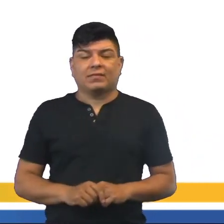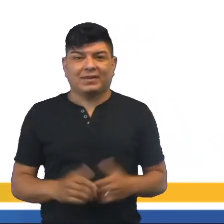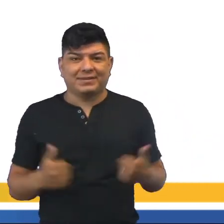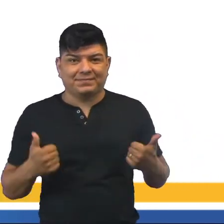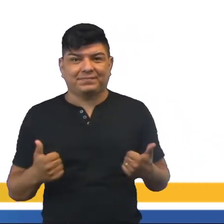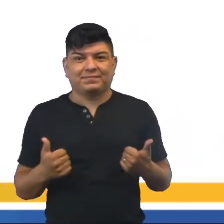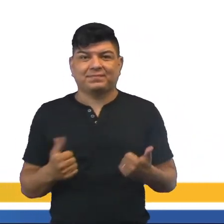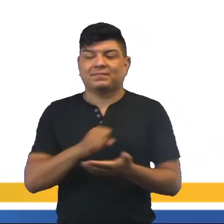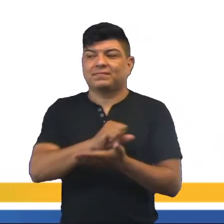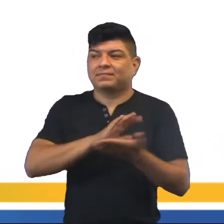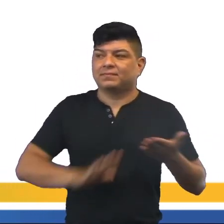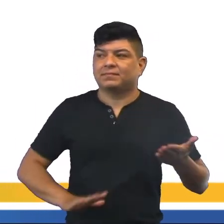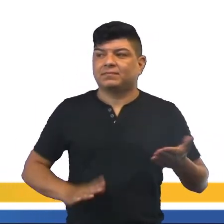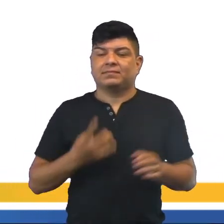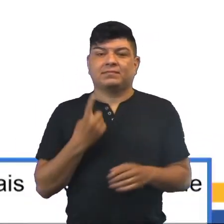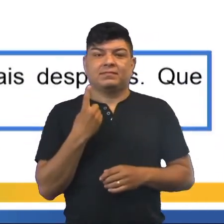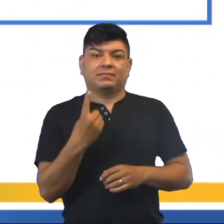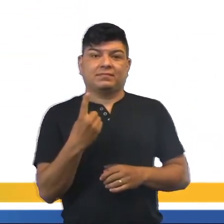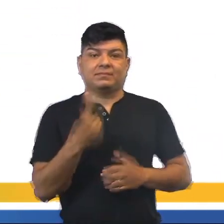Ó, exercício 1.